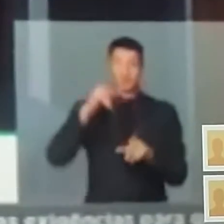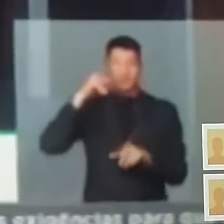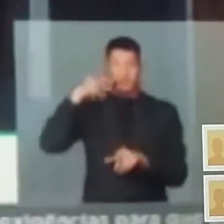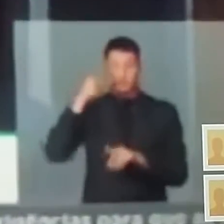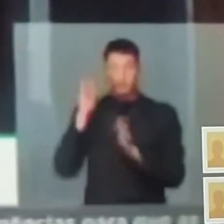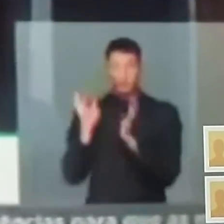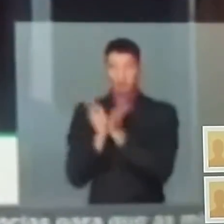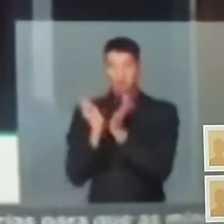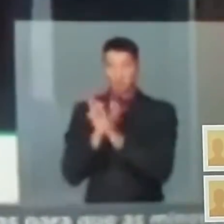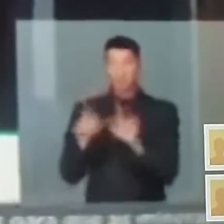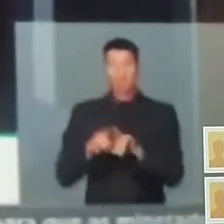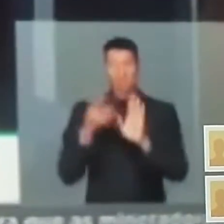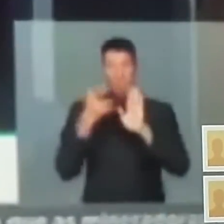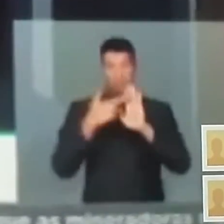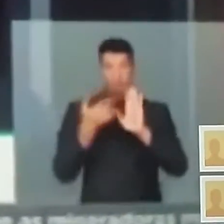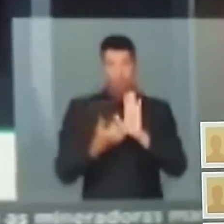e também o regimento interno.